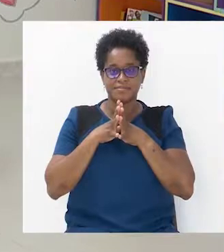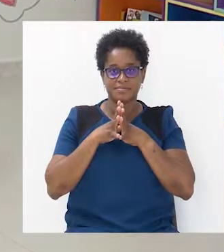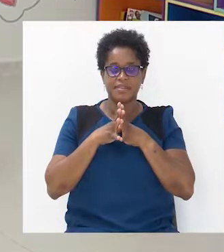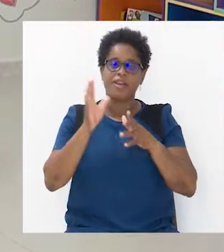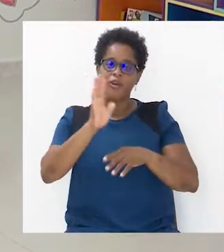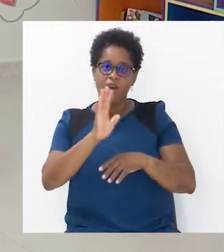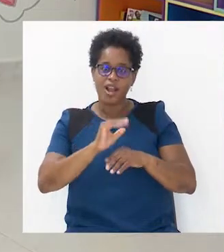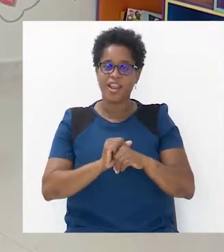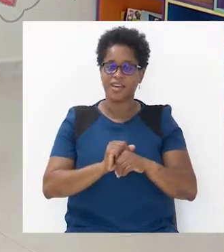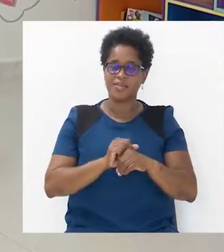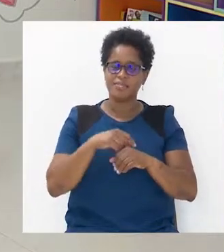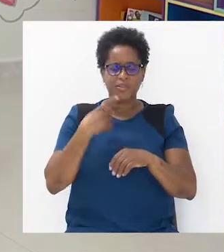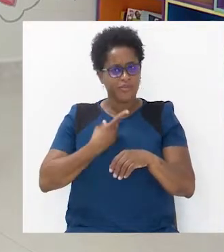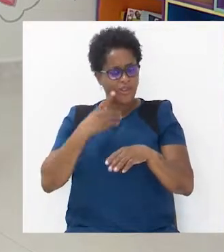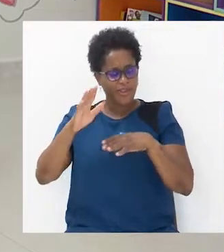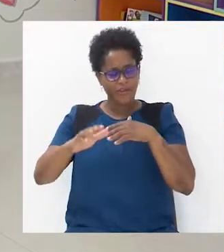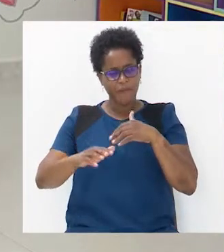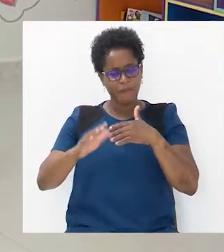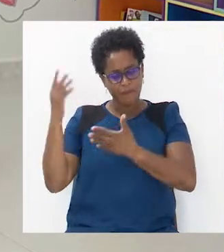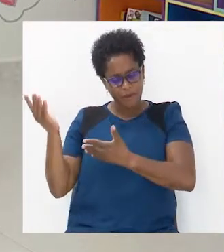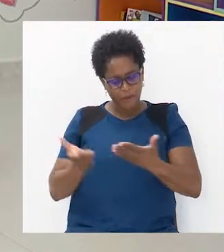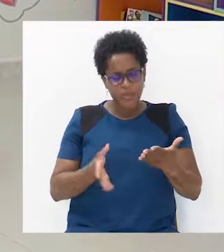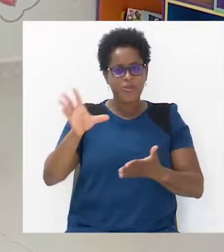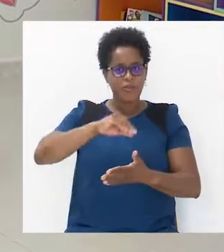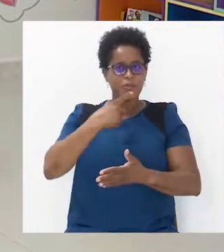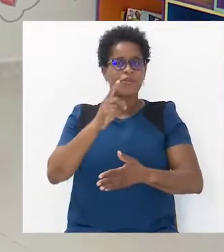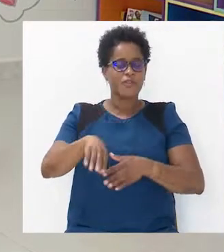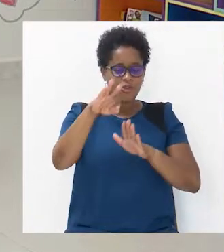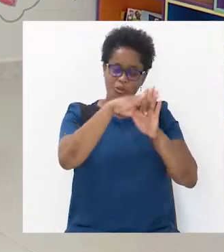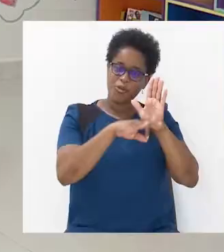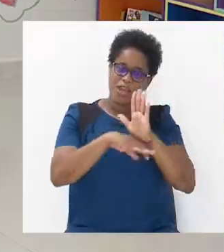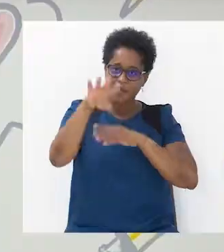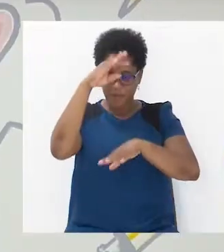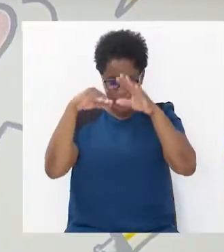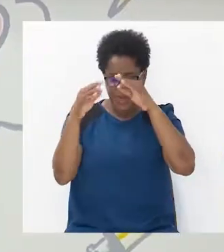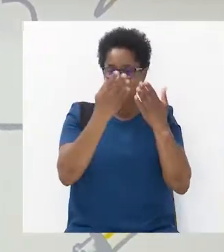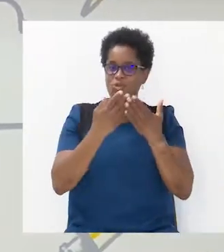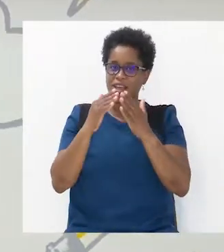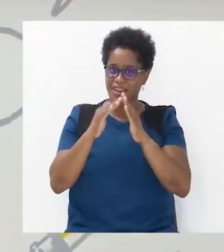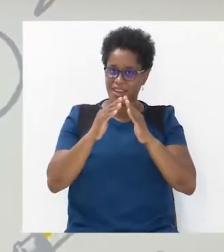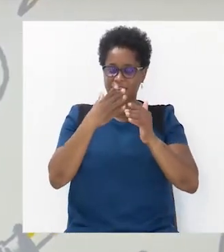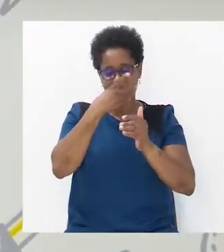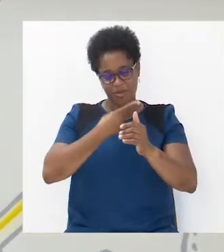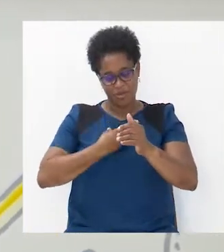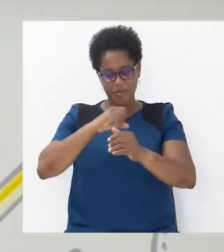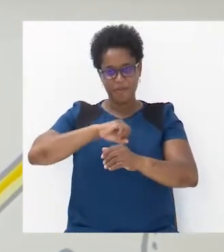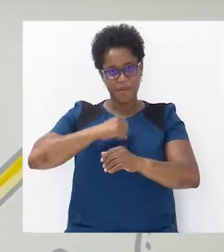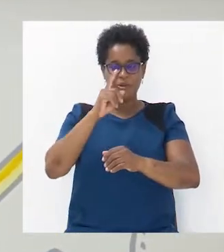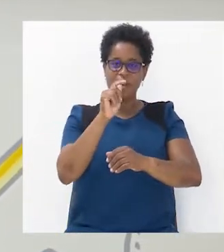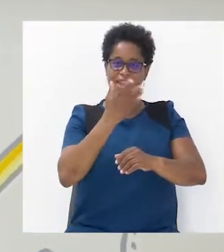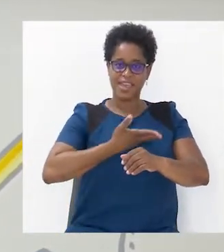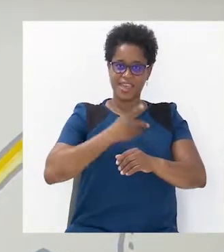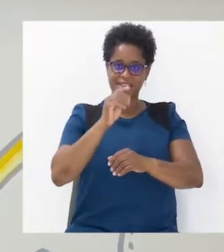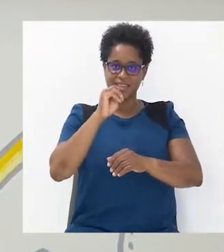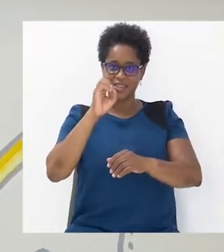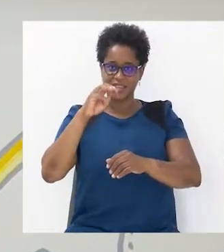Olá, sejam bem-vindos mais uma vez ao programa Aprender e Estudar em Casa. Meu nome é Edson Mendes, sou professor